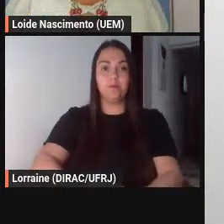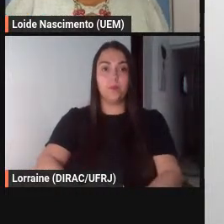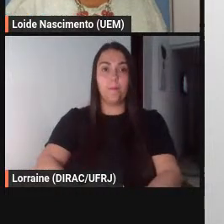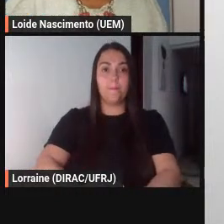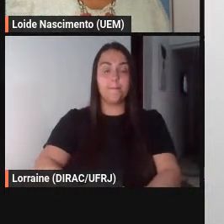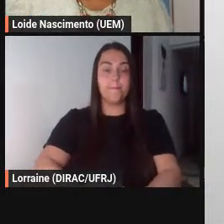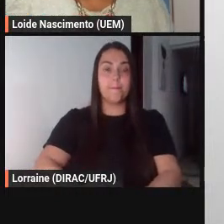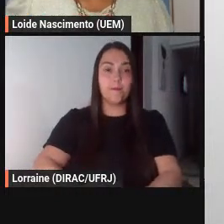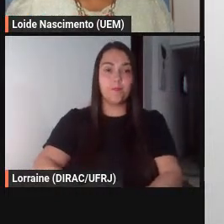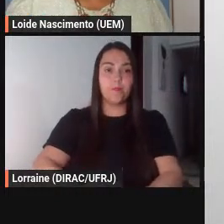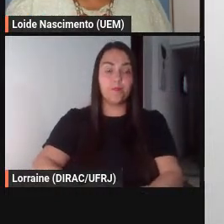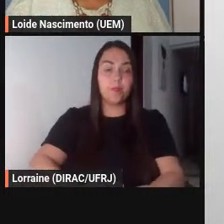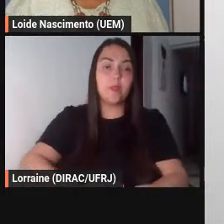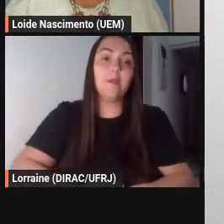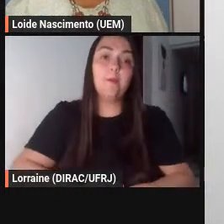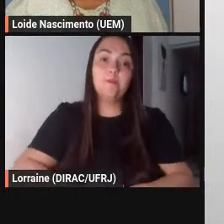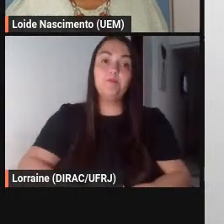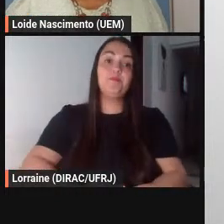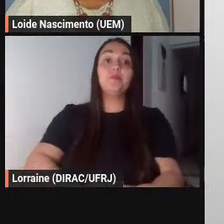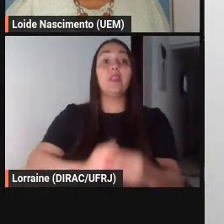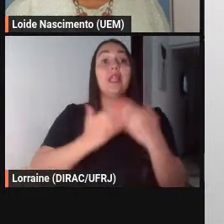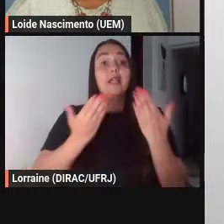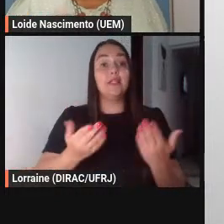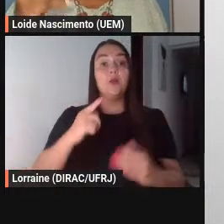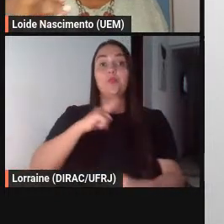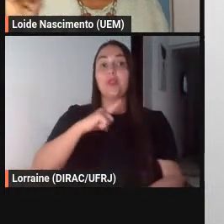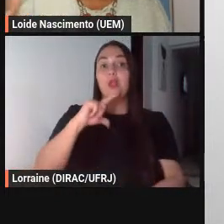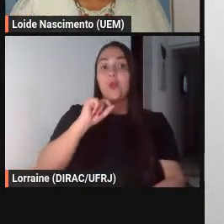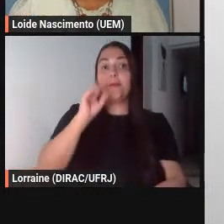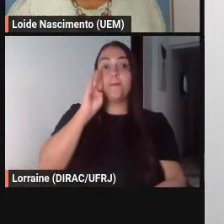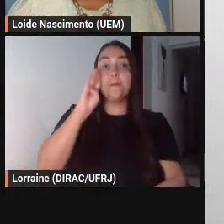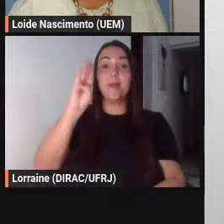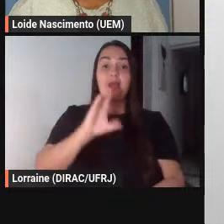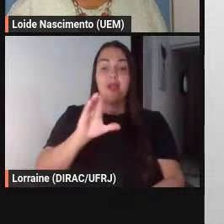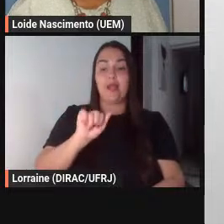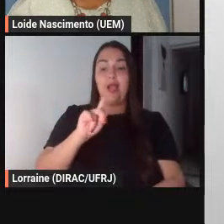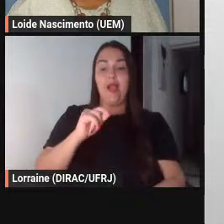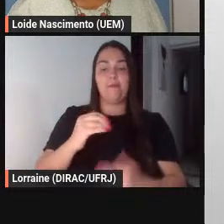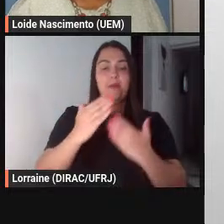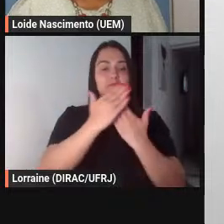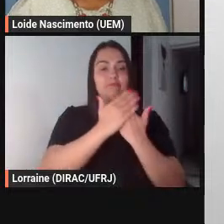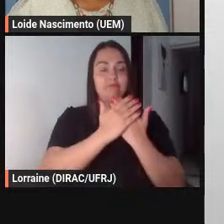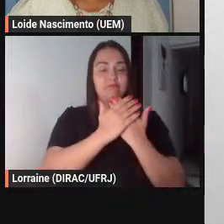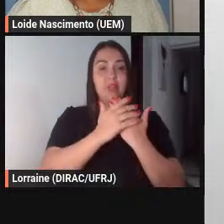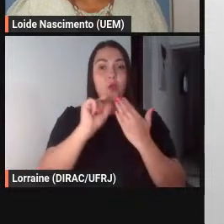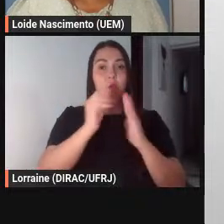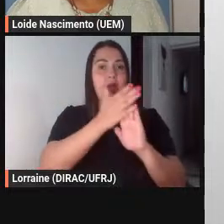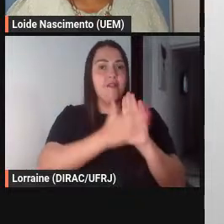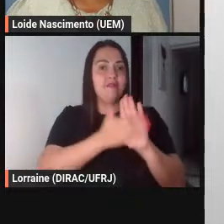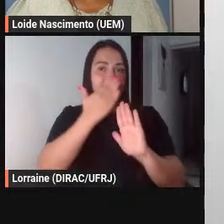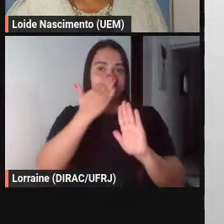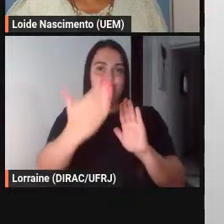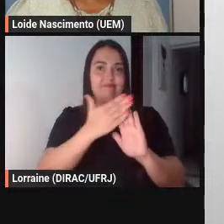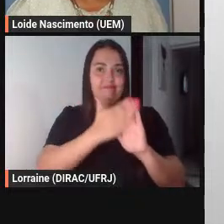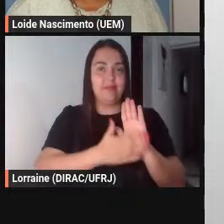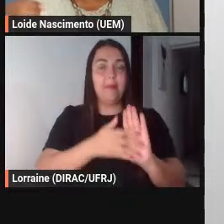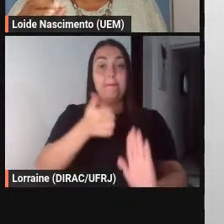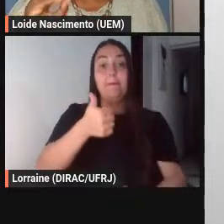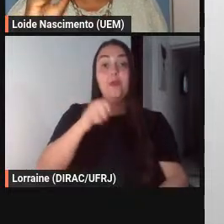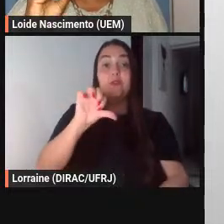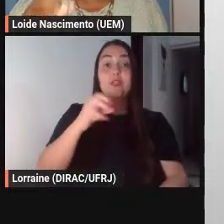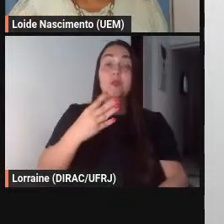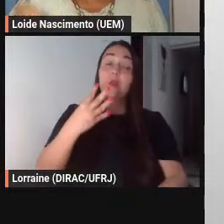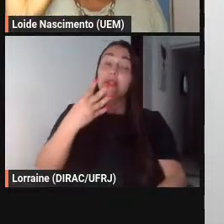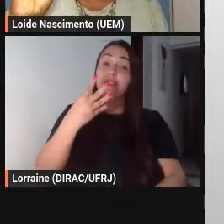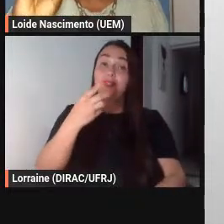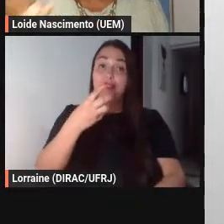e aí nós temos então a capa da edição né de 1943 né